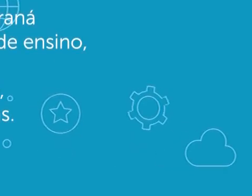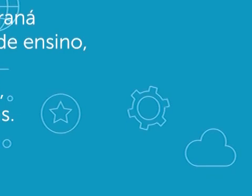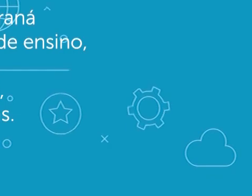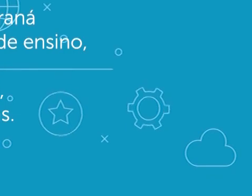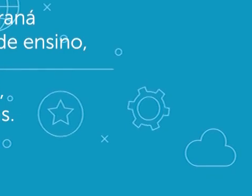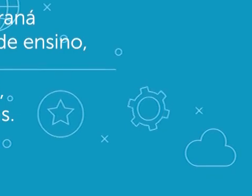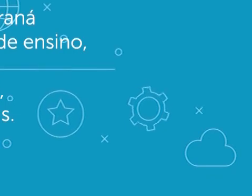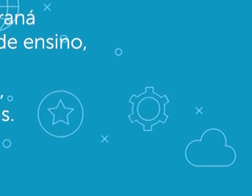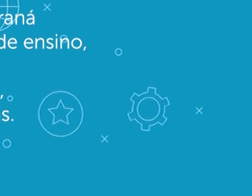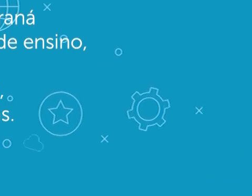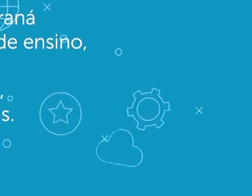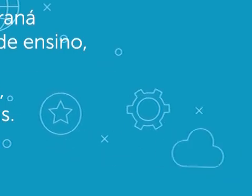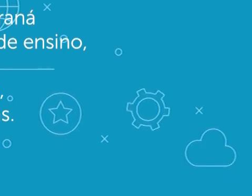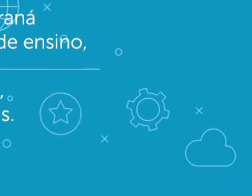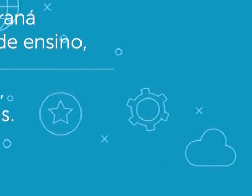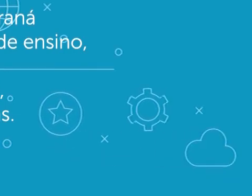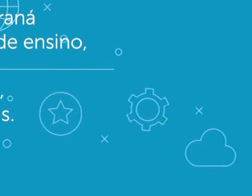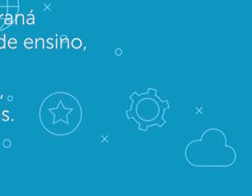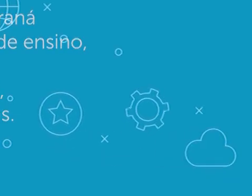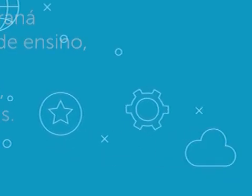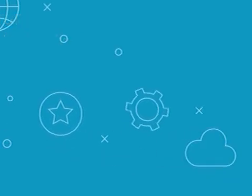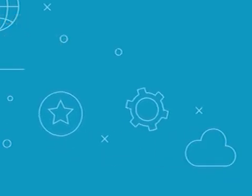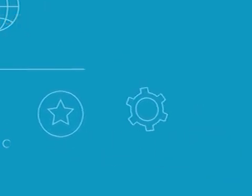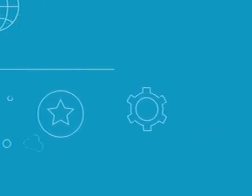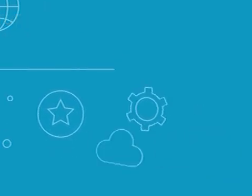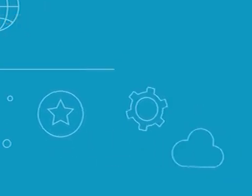tchau.